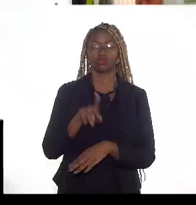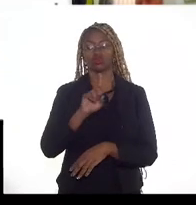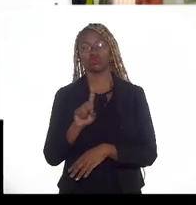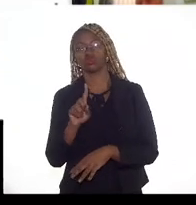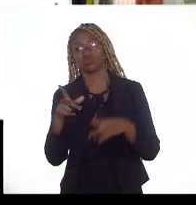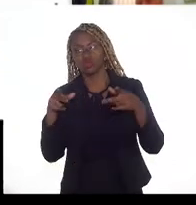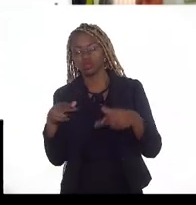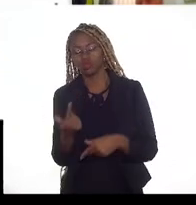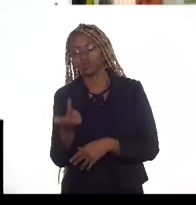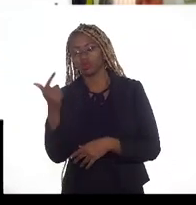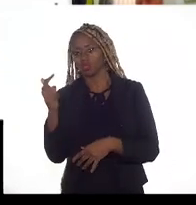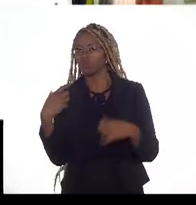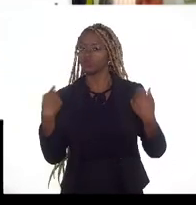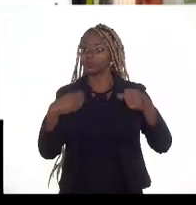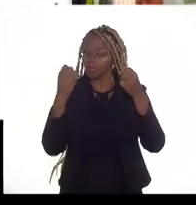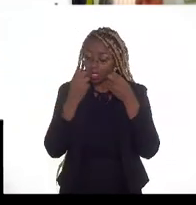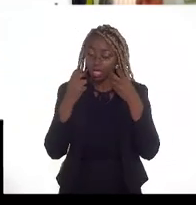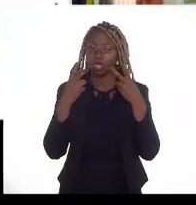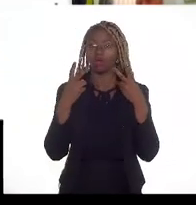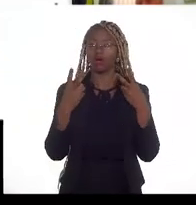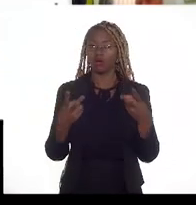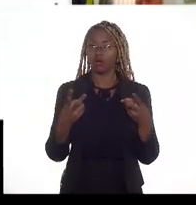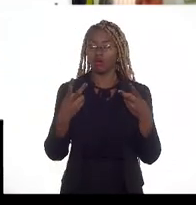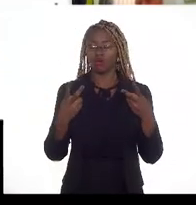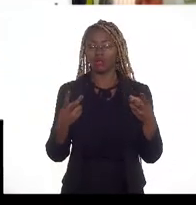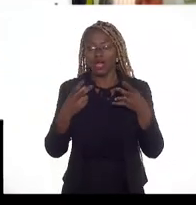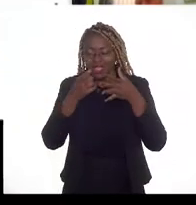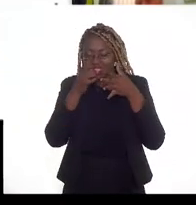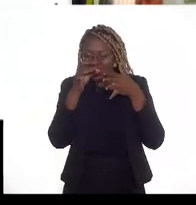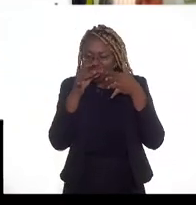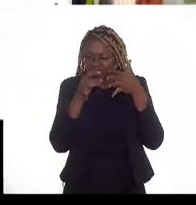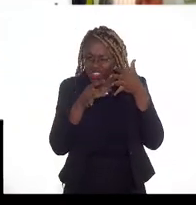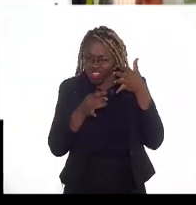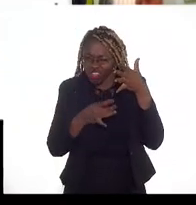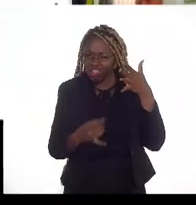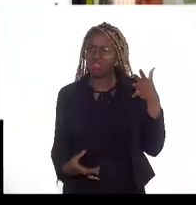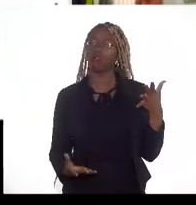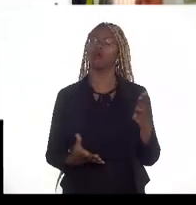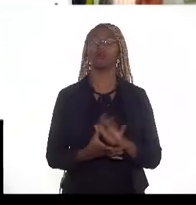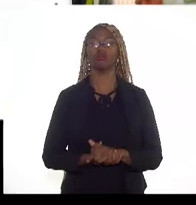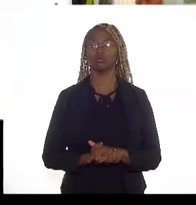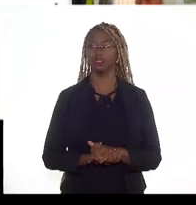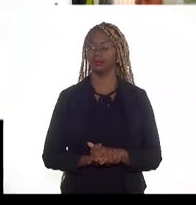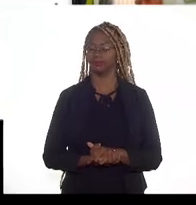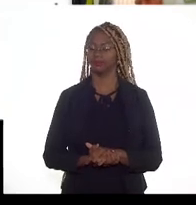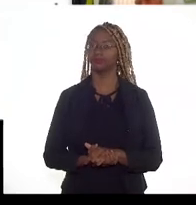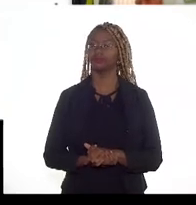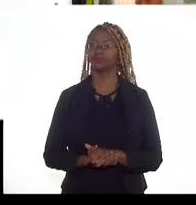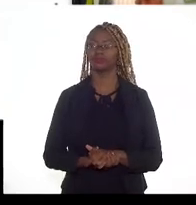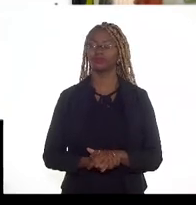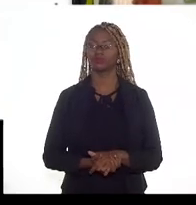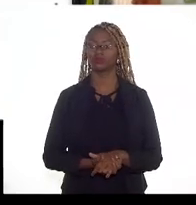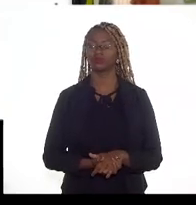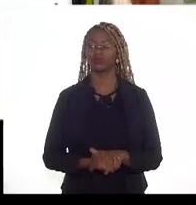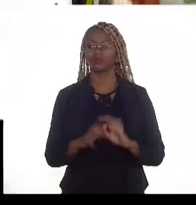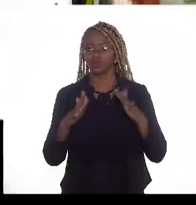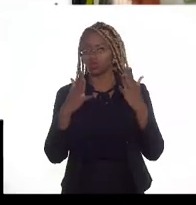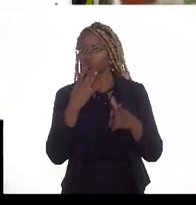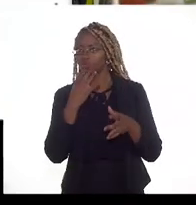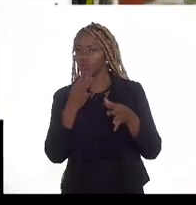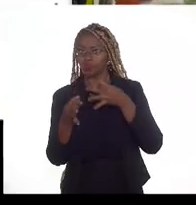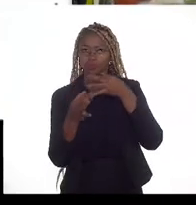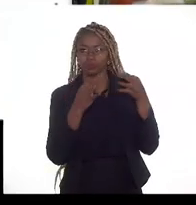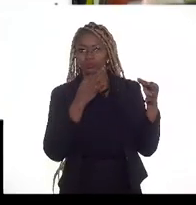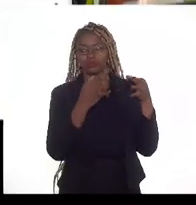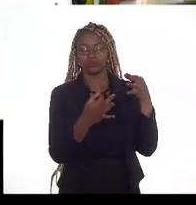que olhar um pouquinho mais de detalhe quando quer tecer algum comentário.